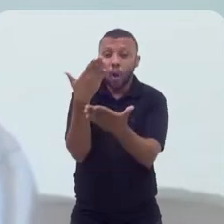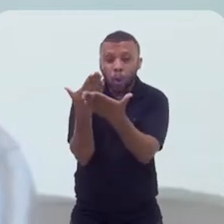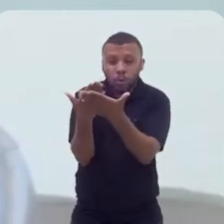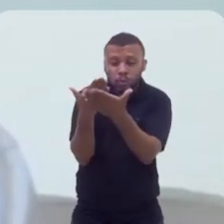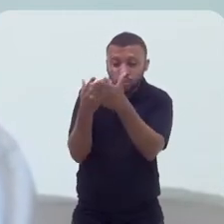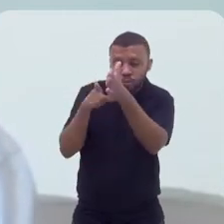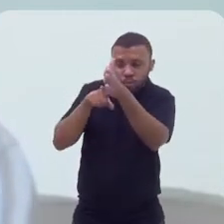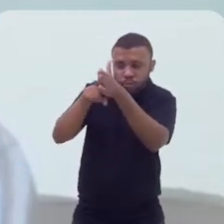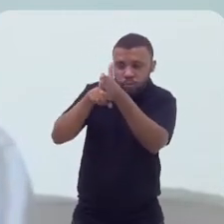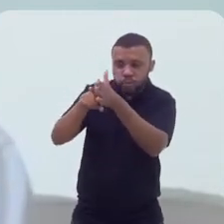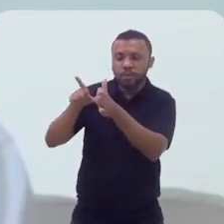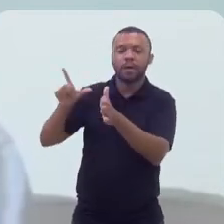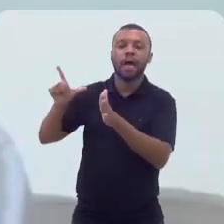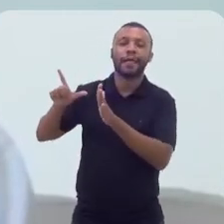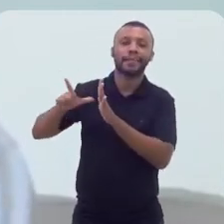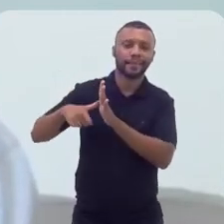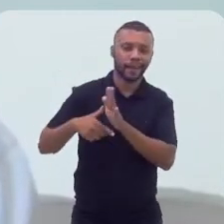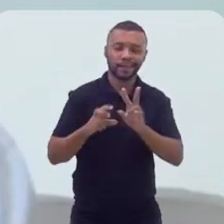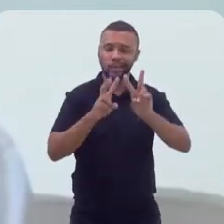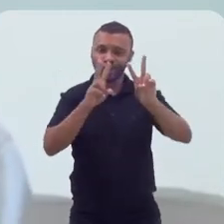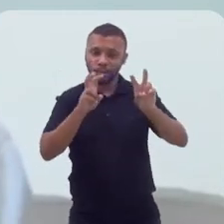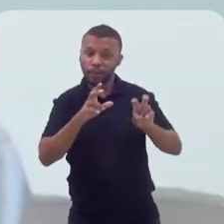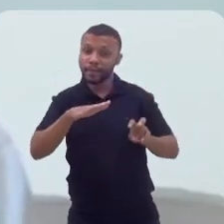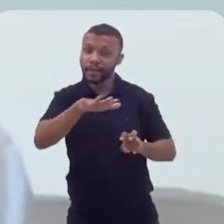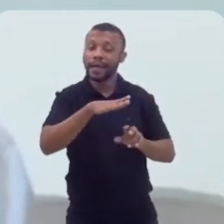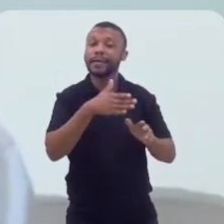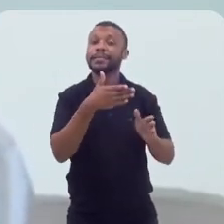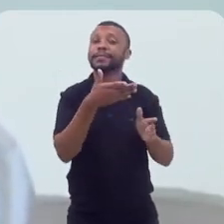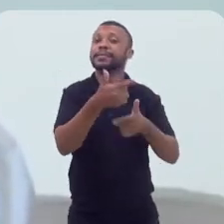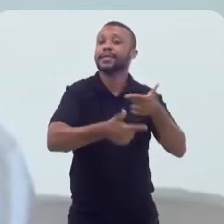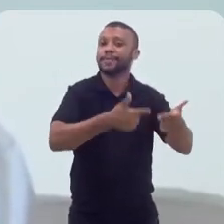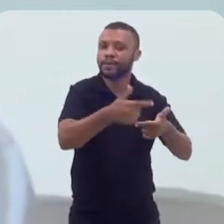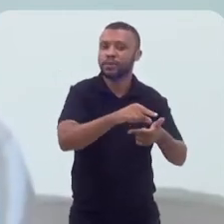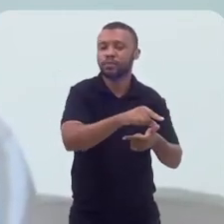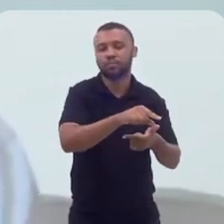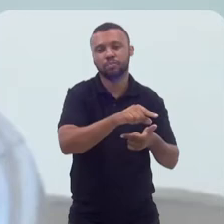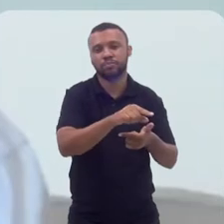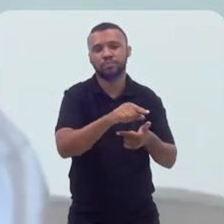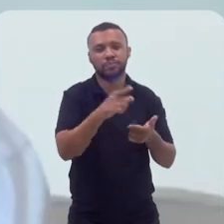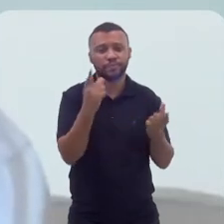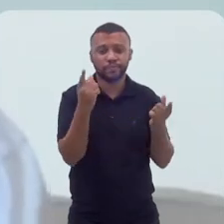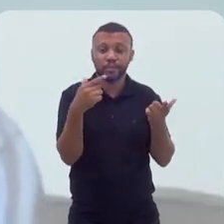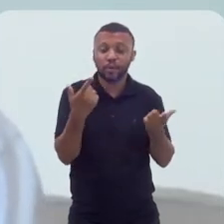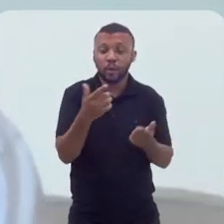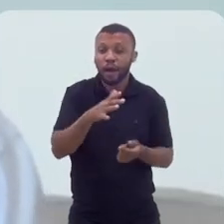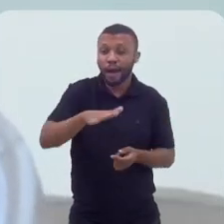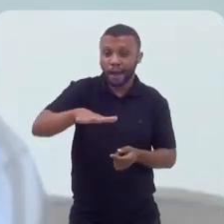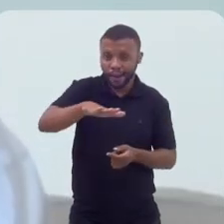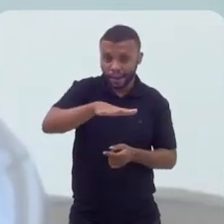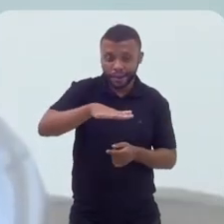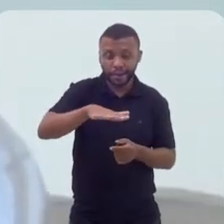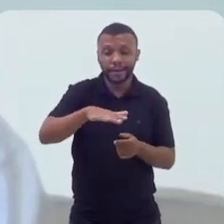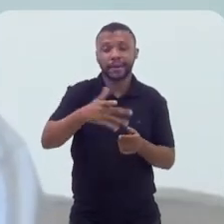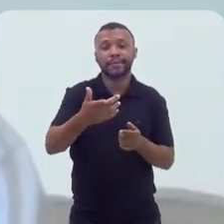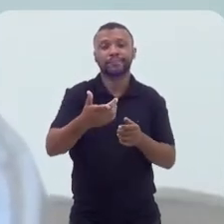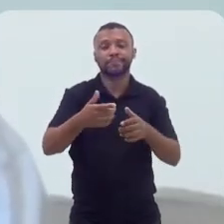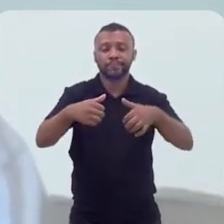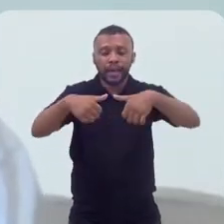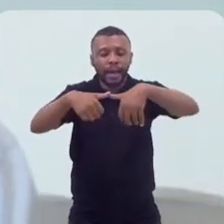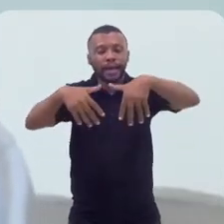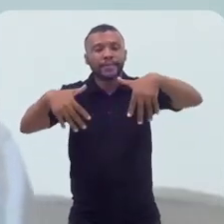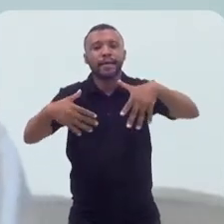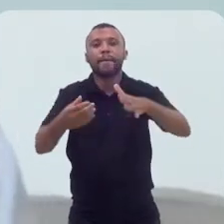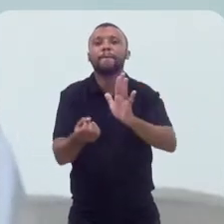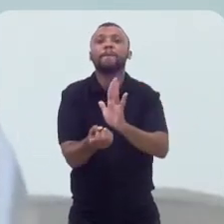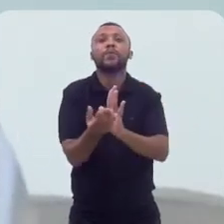estudo de cadeias produtivas da área de serviços. E a cadeia produtiva do carnaval do Rio de